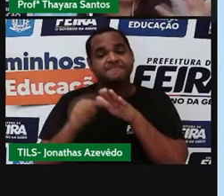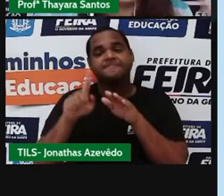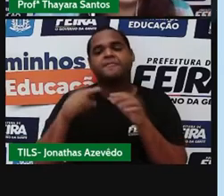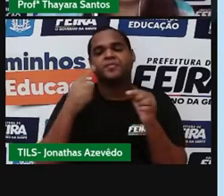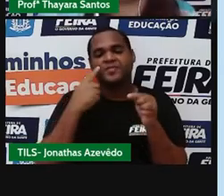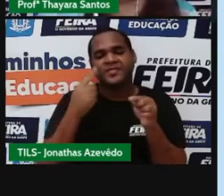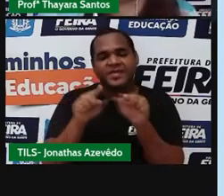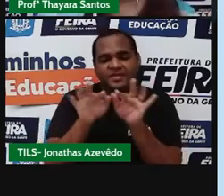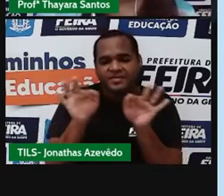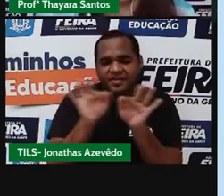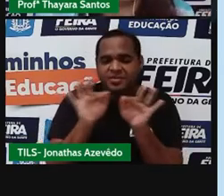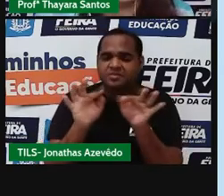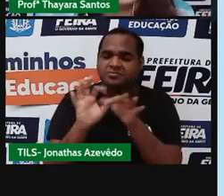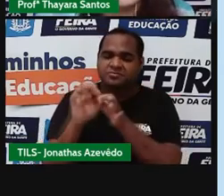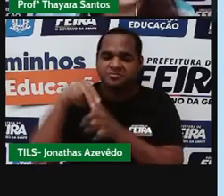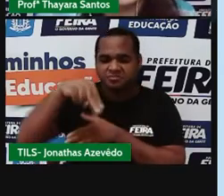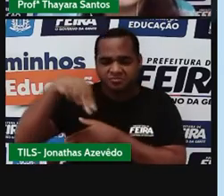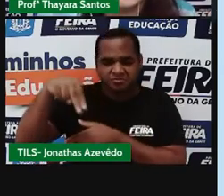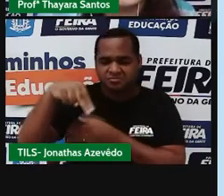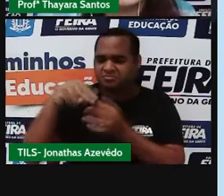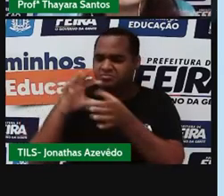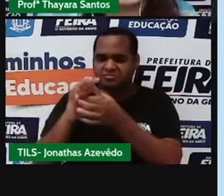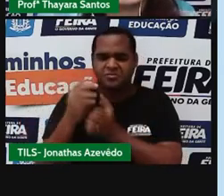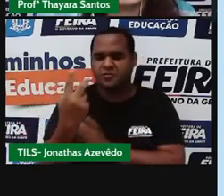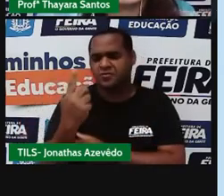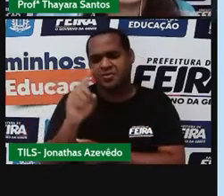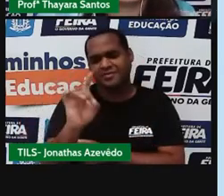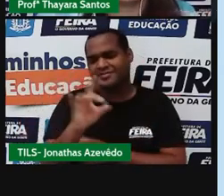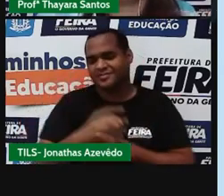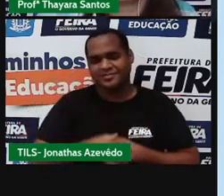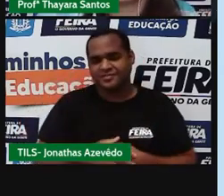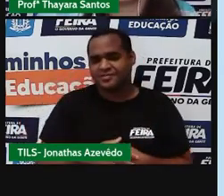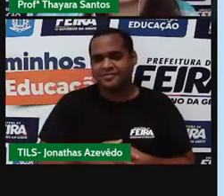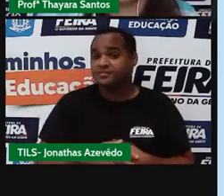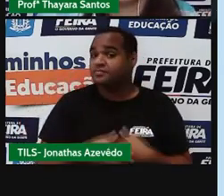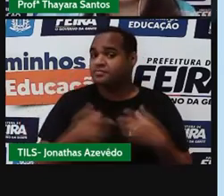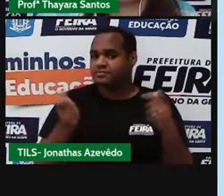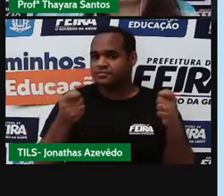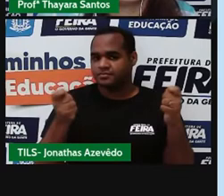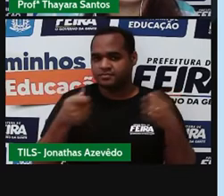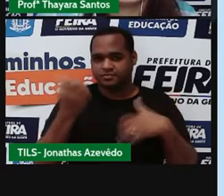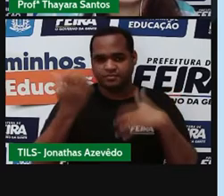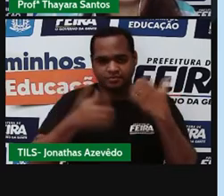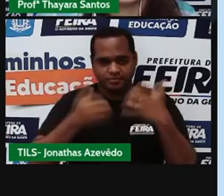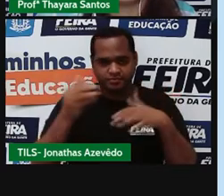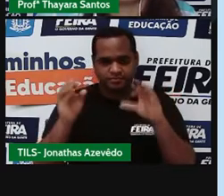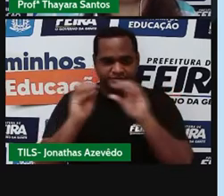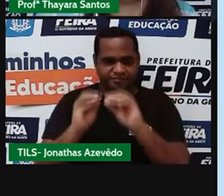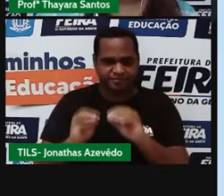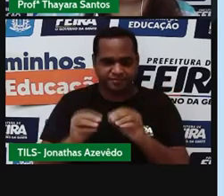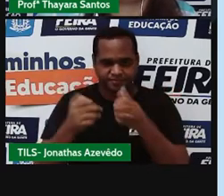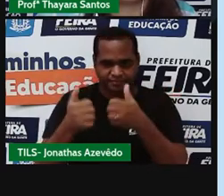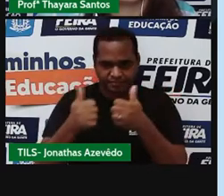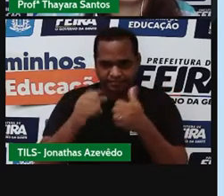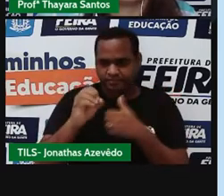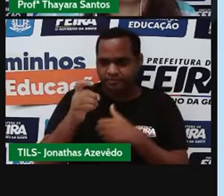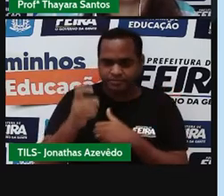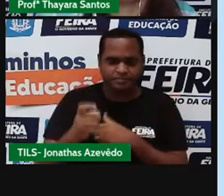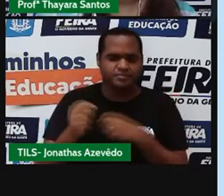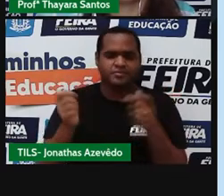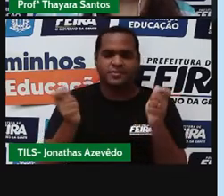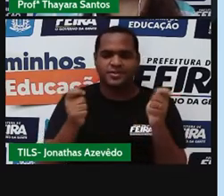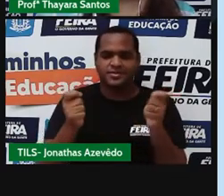essa molécula é formada somente por um elemento químico. Agora eu posso pegar o carbono. Pego um oxigênio aqui.